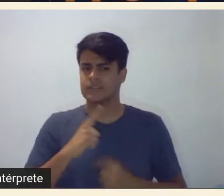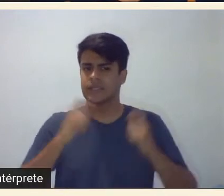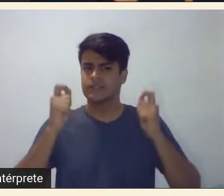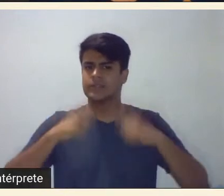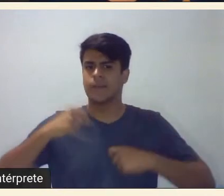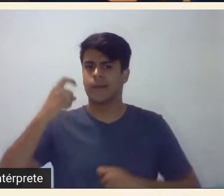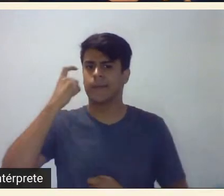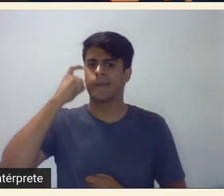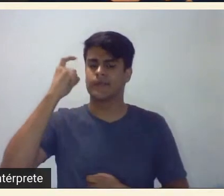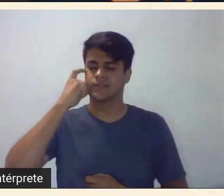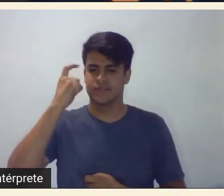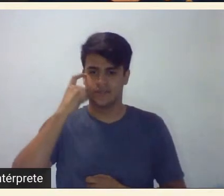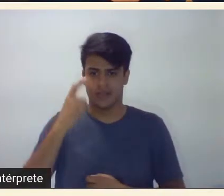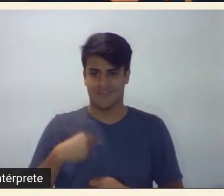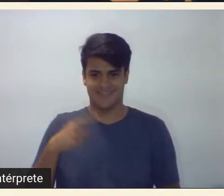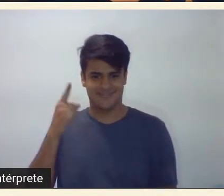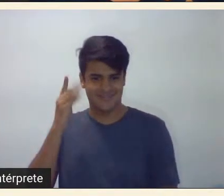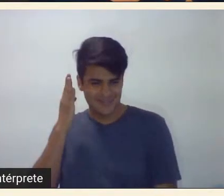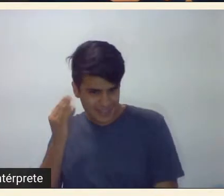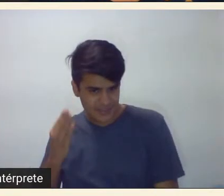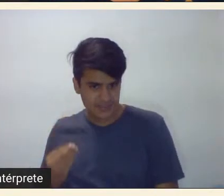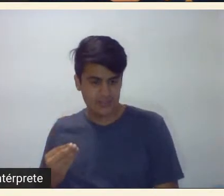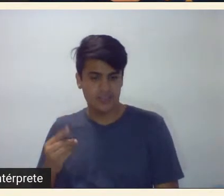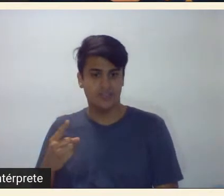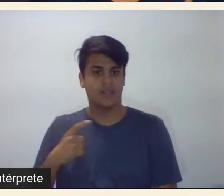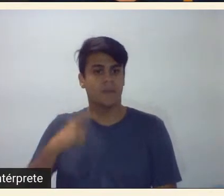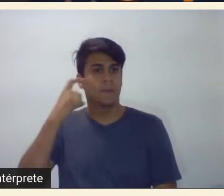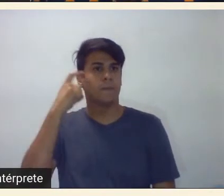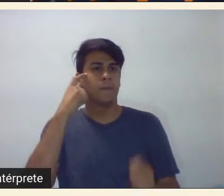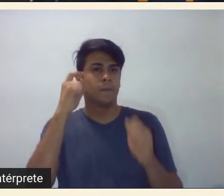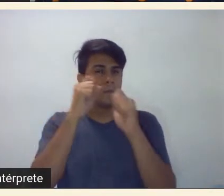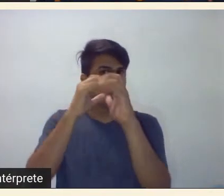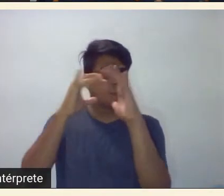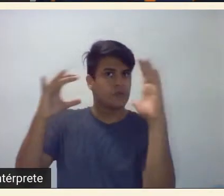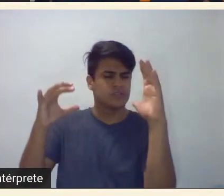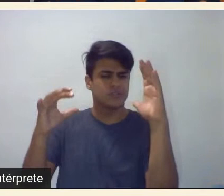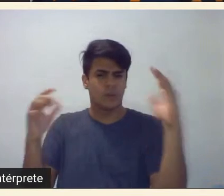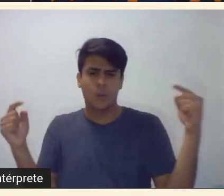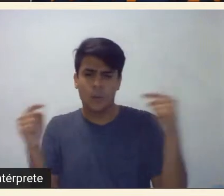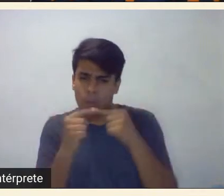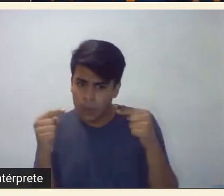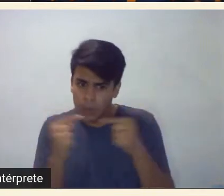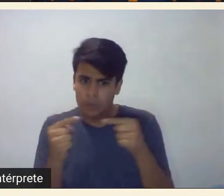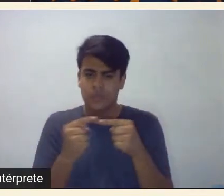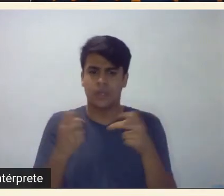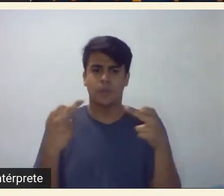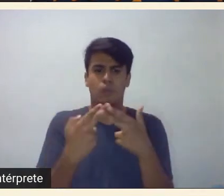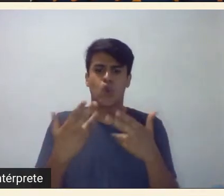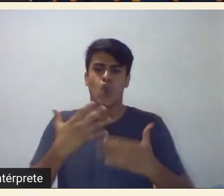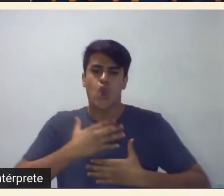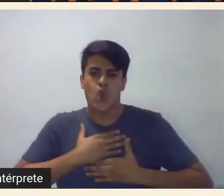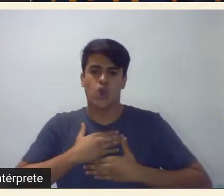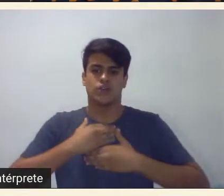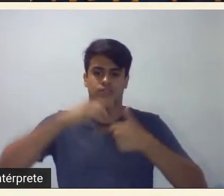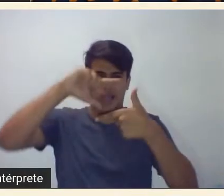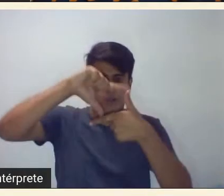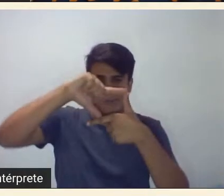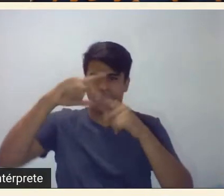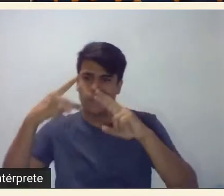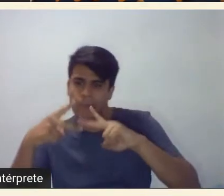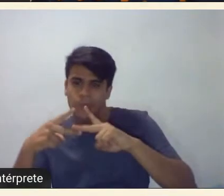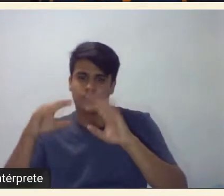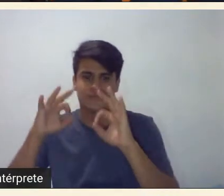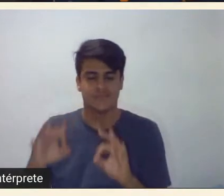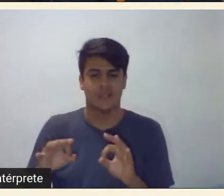projeção de Tarsila estivesse vinculada a esse gosto por obras geométricas? E não poderíamos também